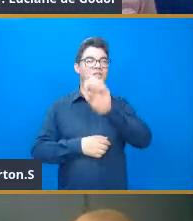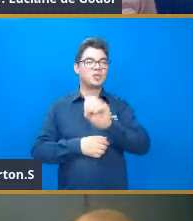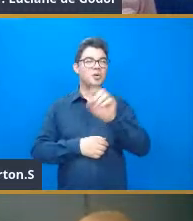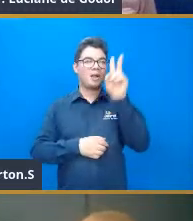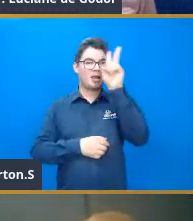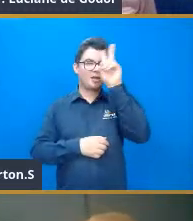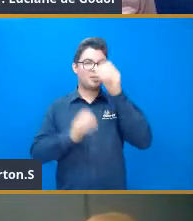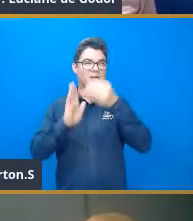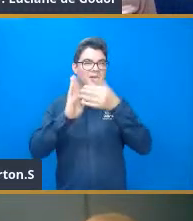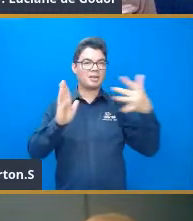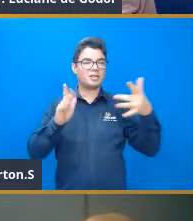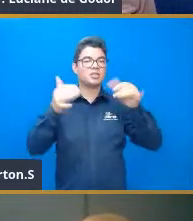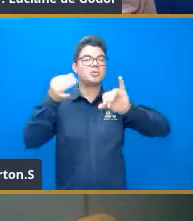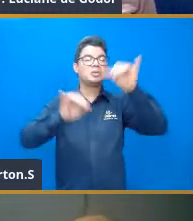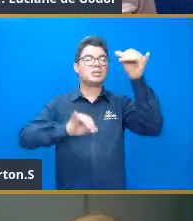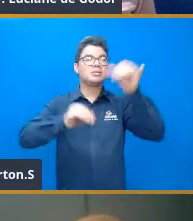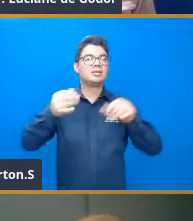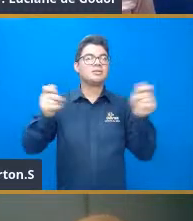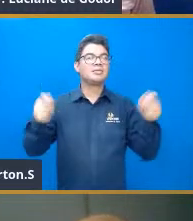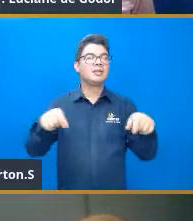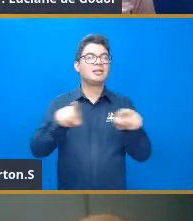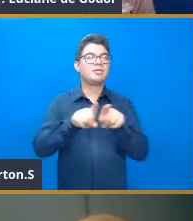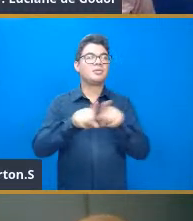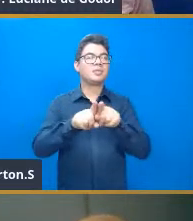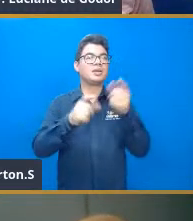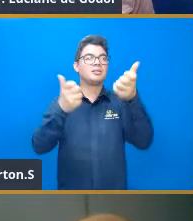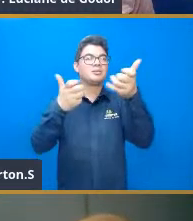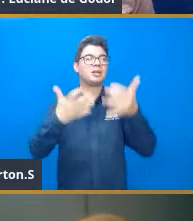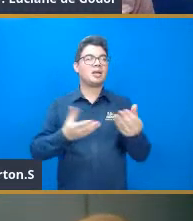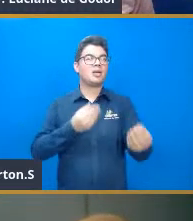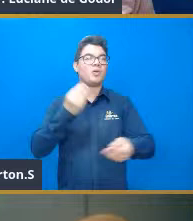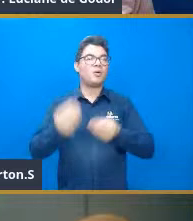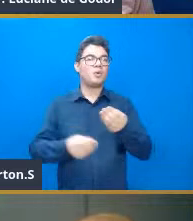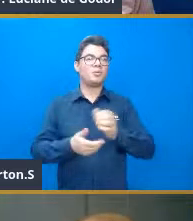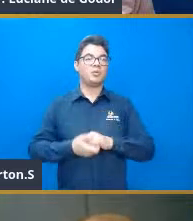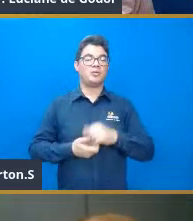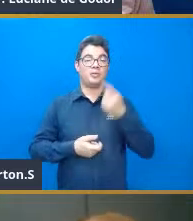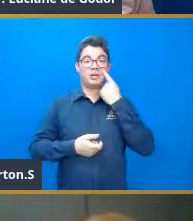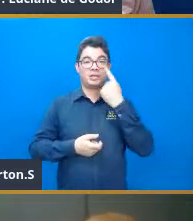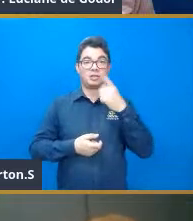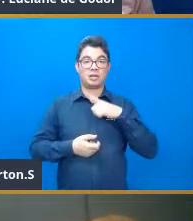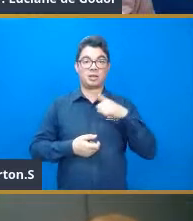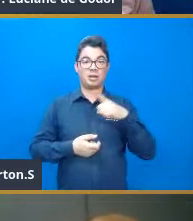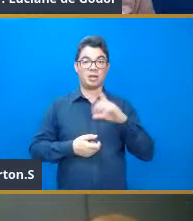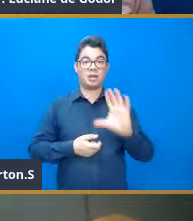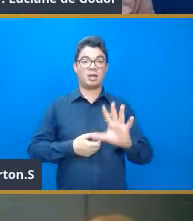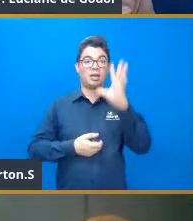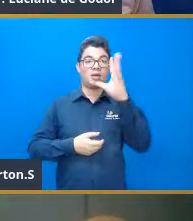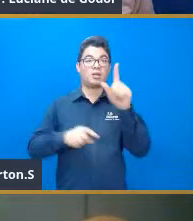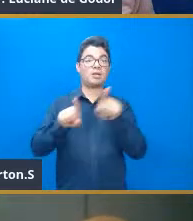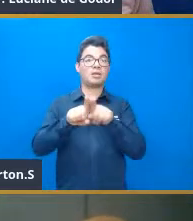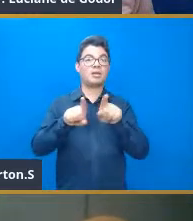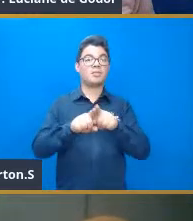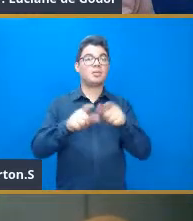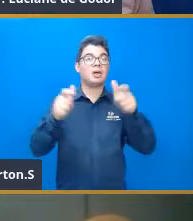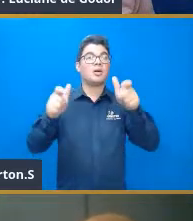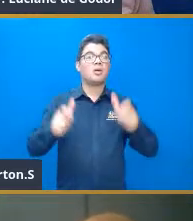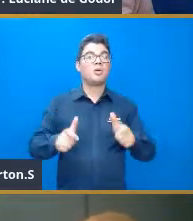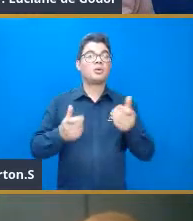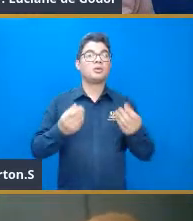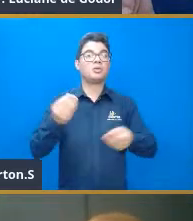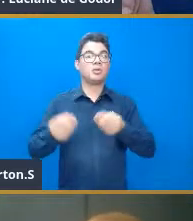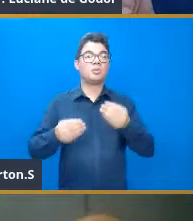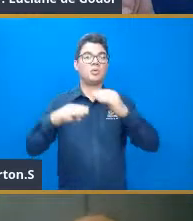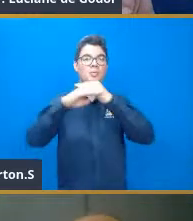substâncias, né, uma decomposição de substâncias, ela ocorre num padrão que a gente chama de padrão